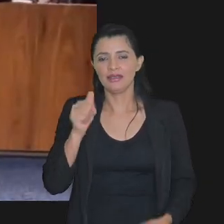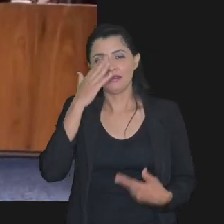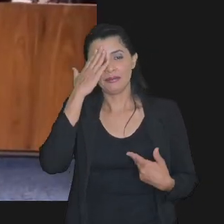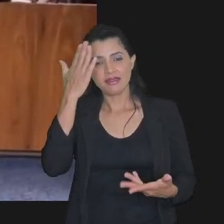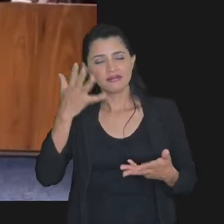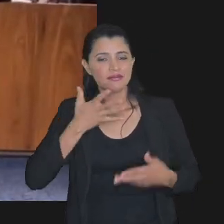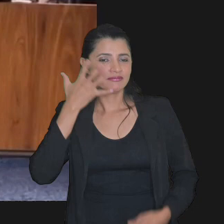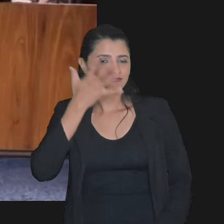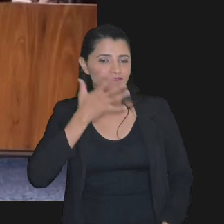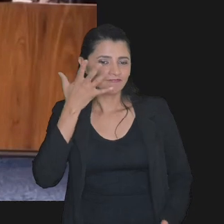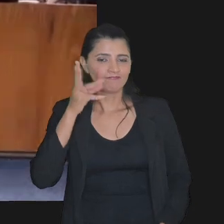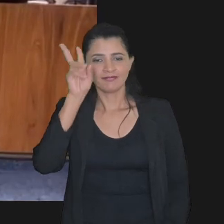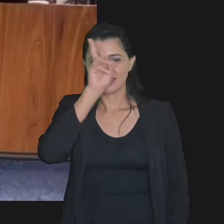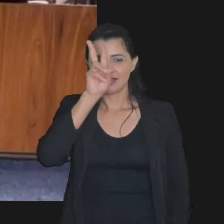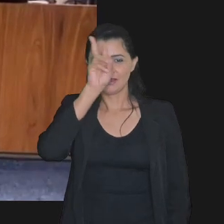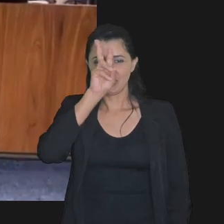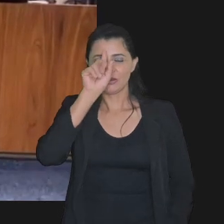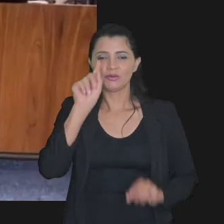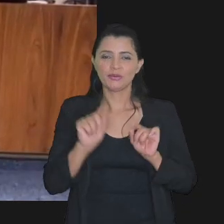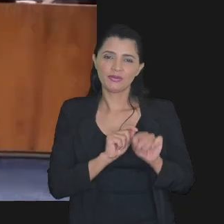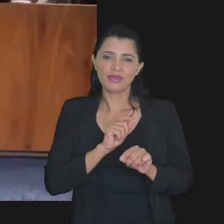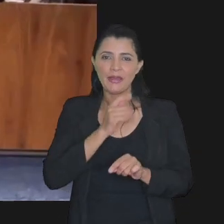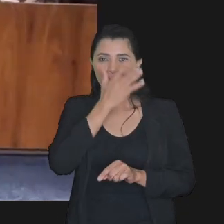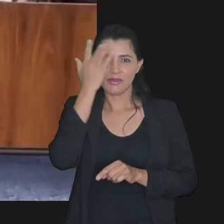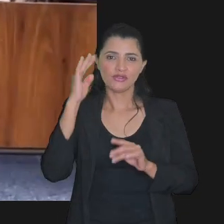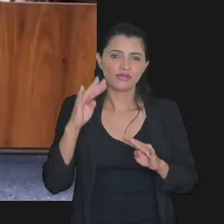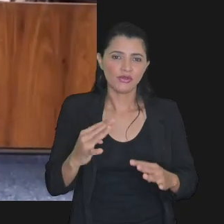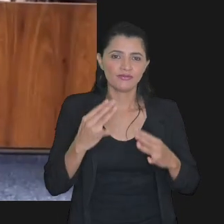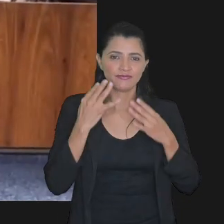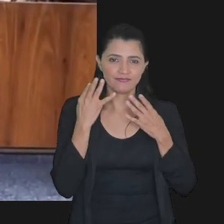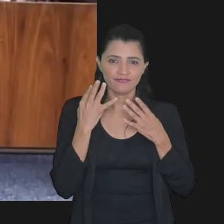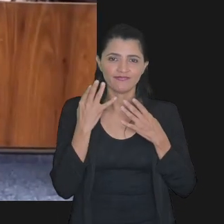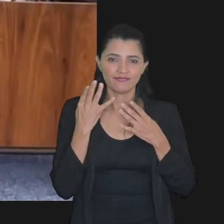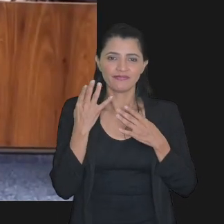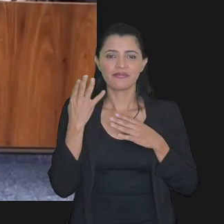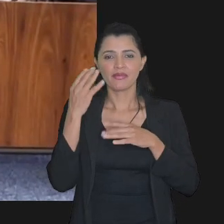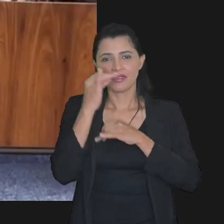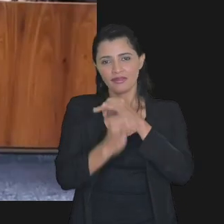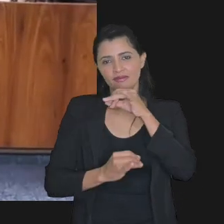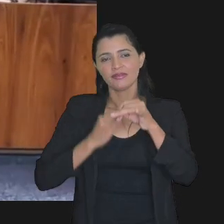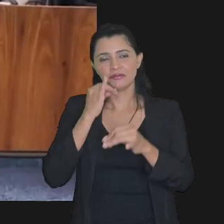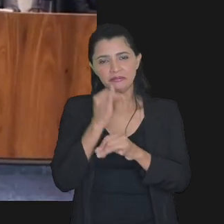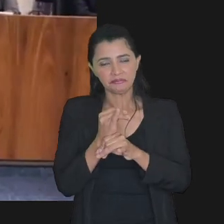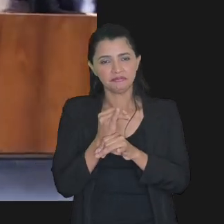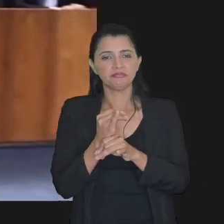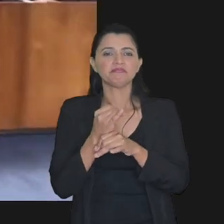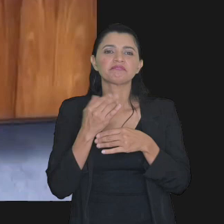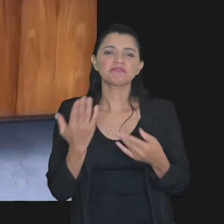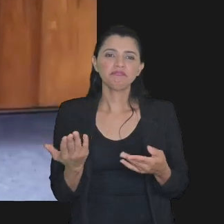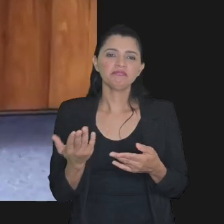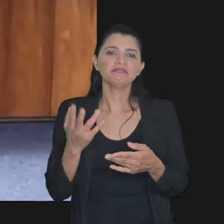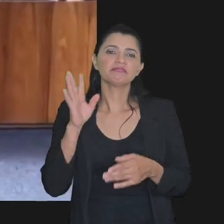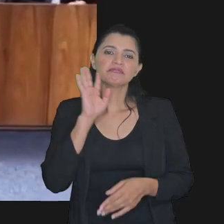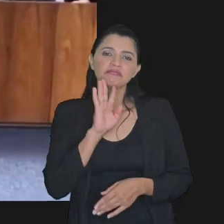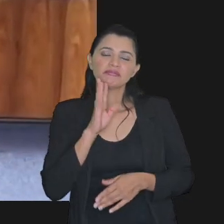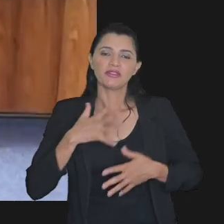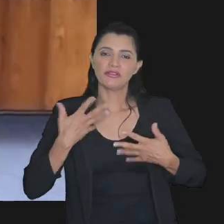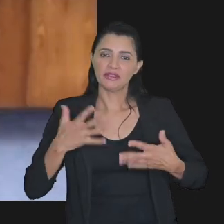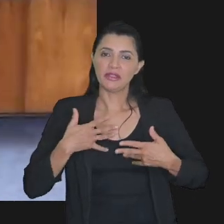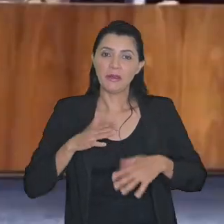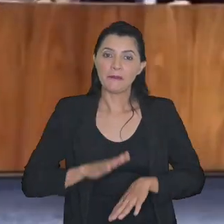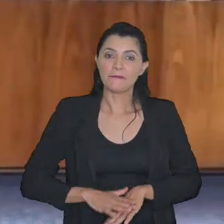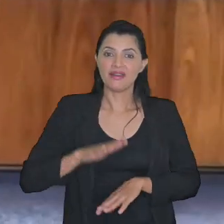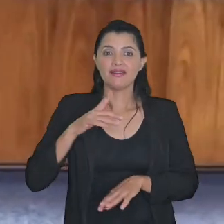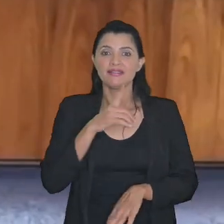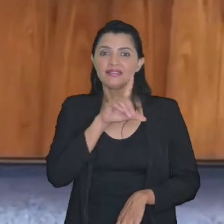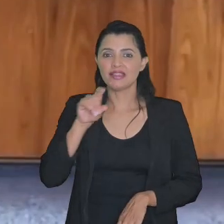lembro que quem nos assiste pela internet e fico contente são mais